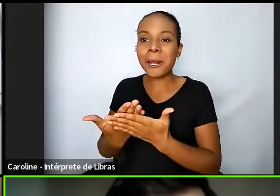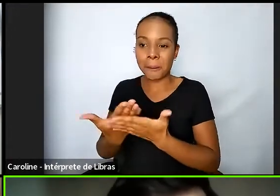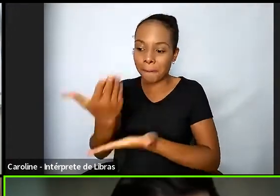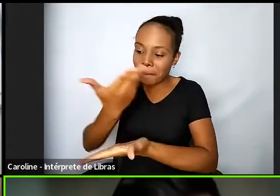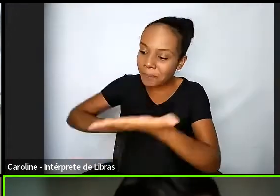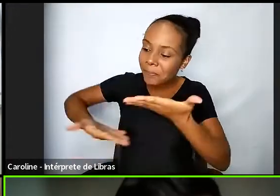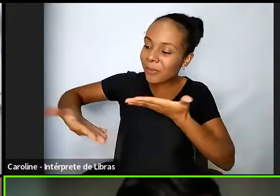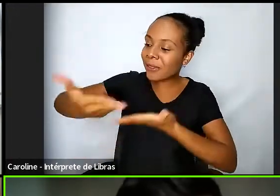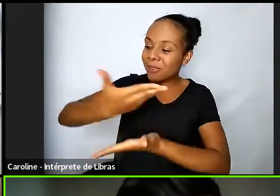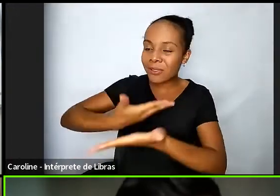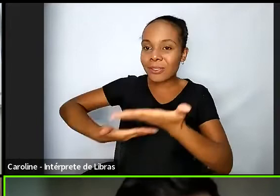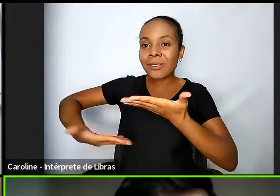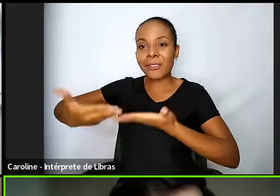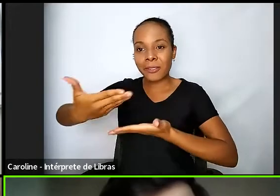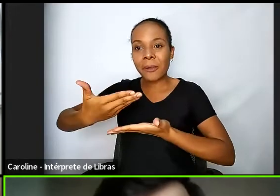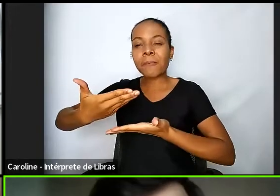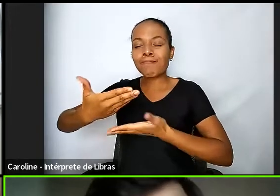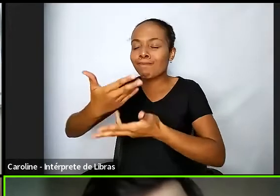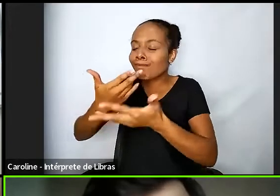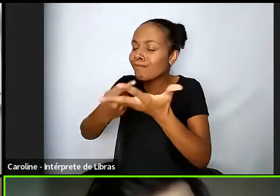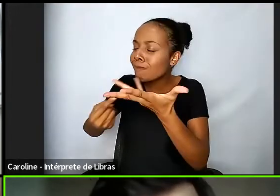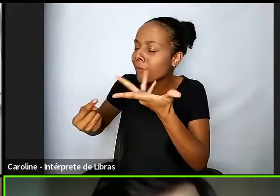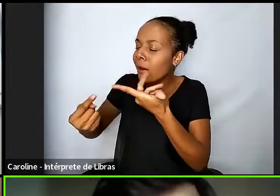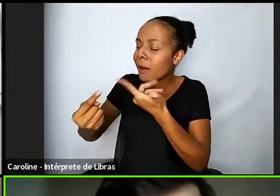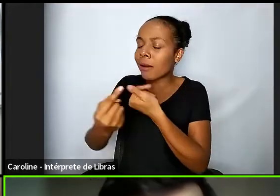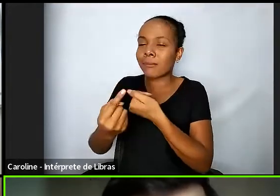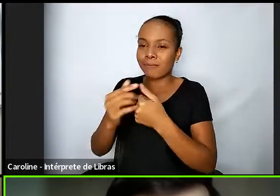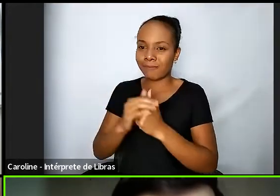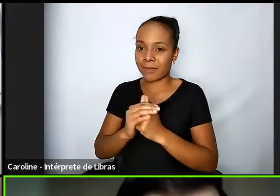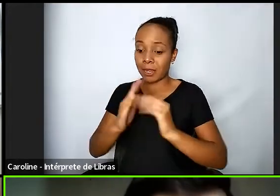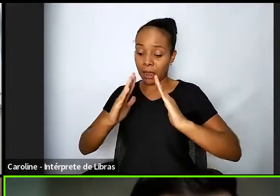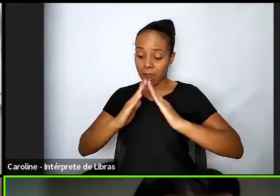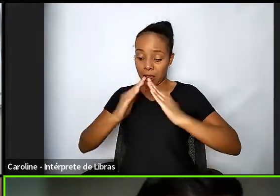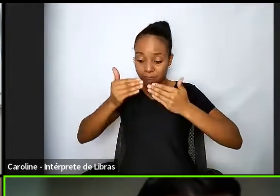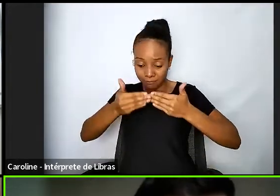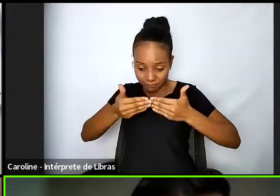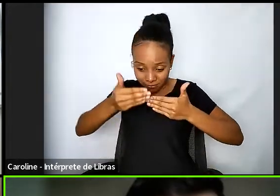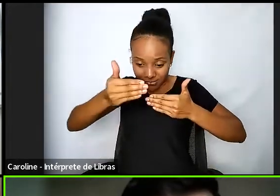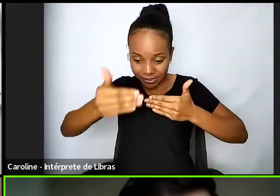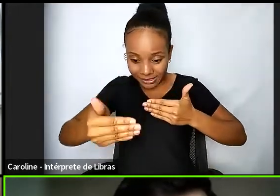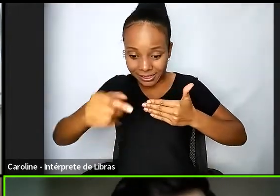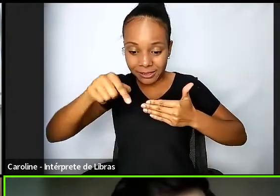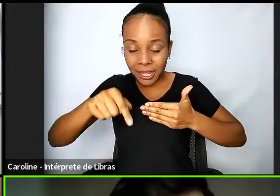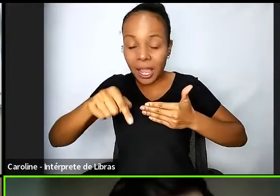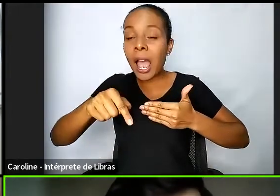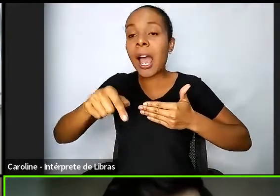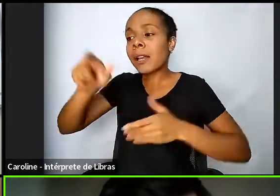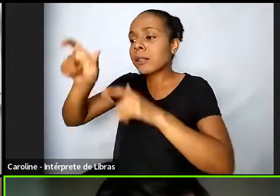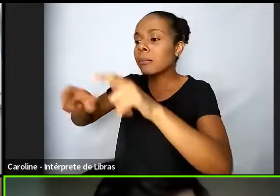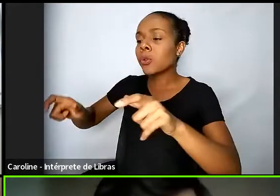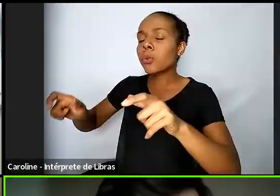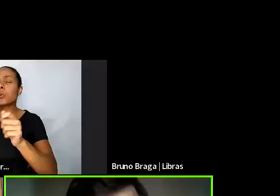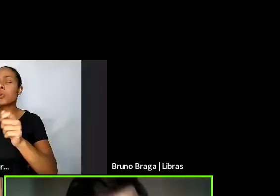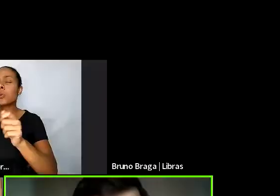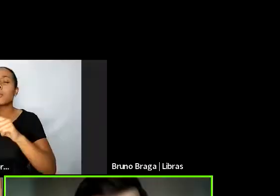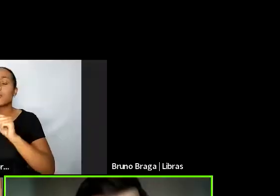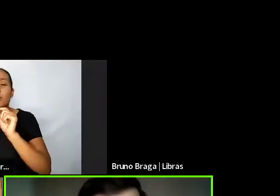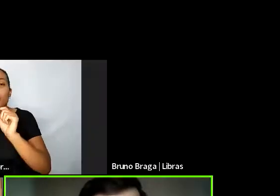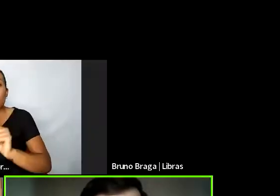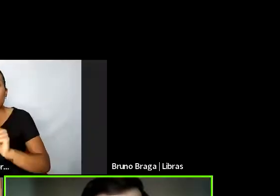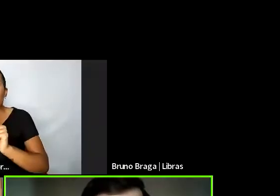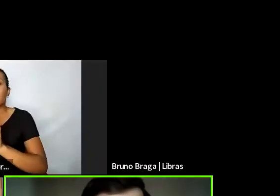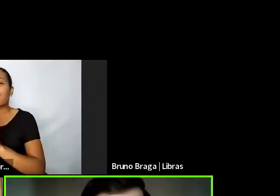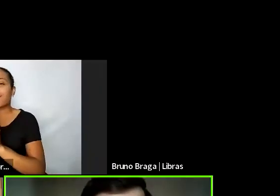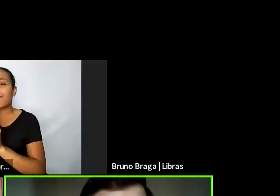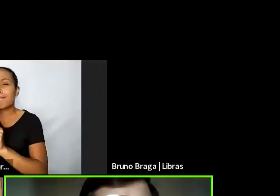compartilhar uma série de coisas a partir da moradia as pessoas por exemplo poderão poderão pensar